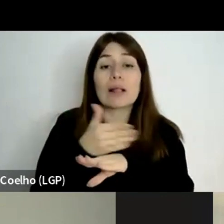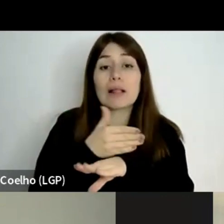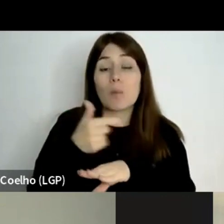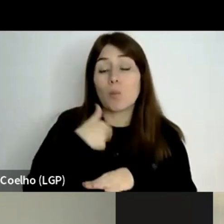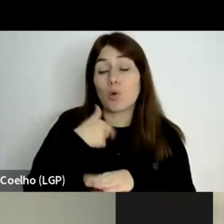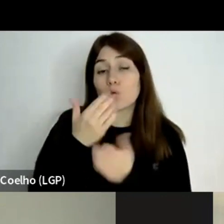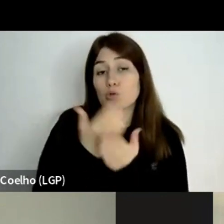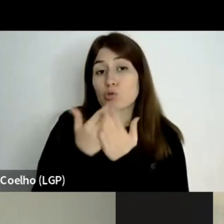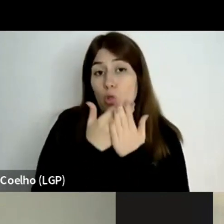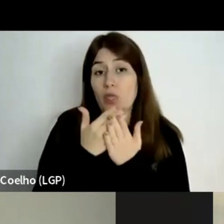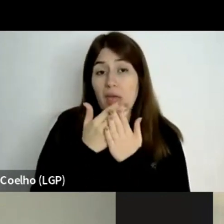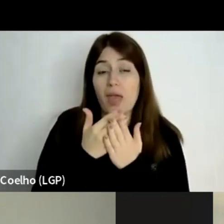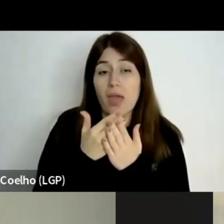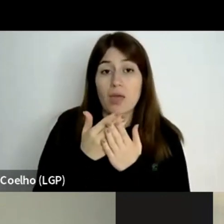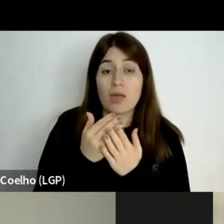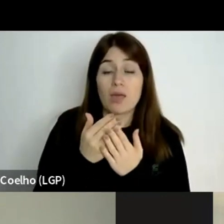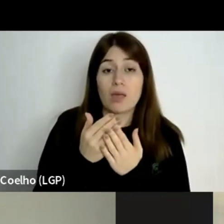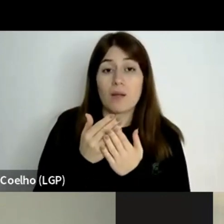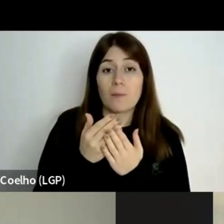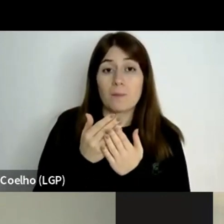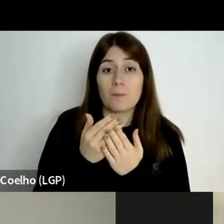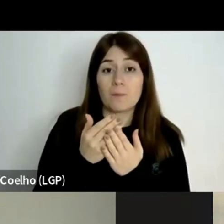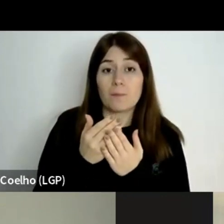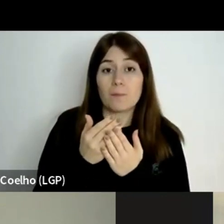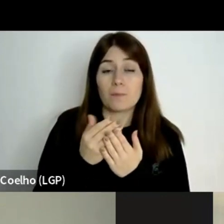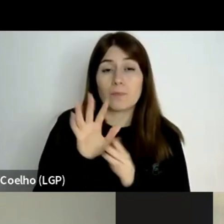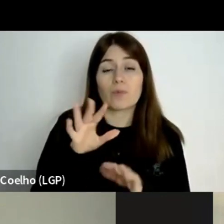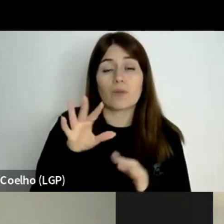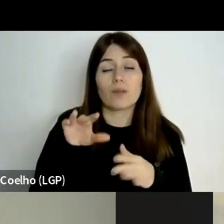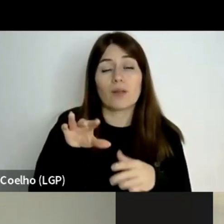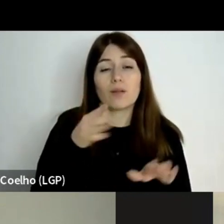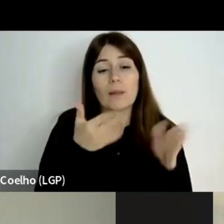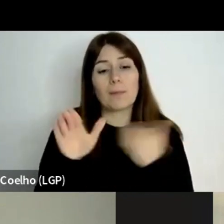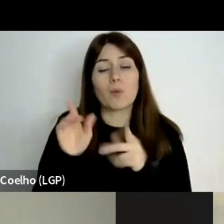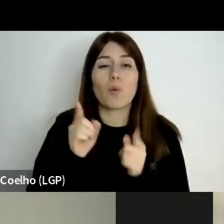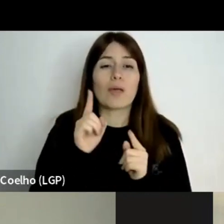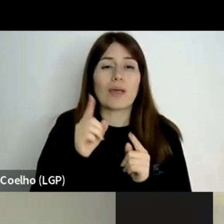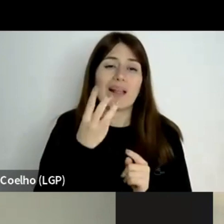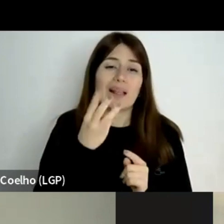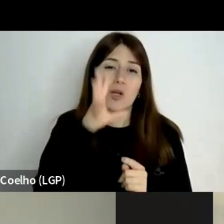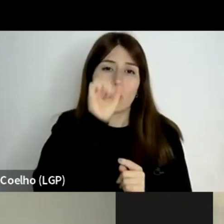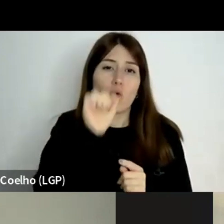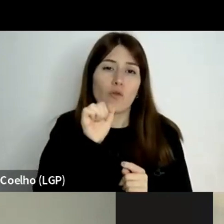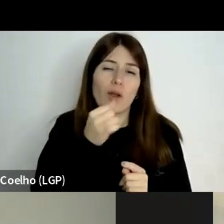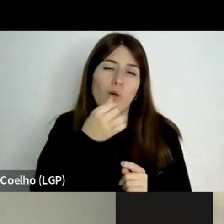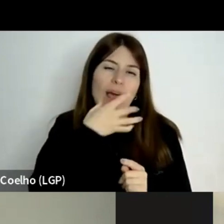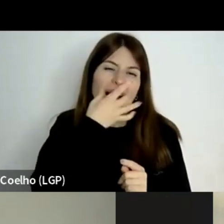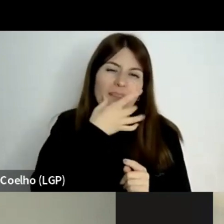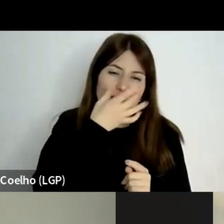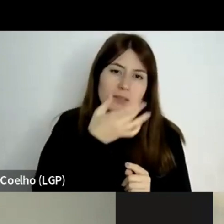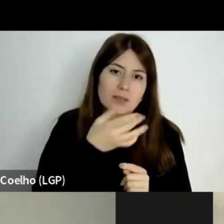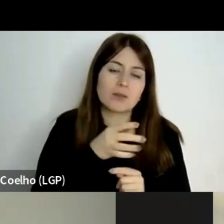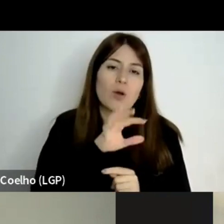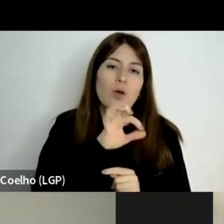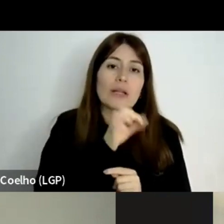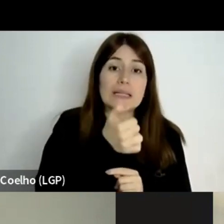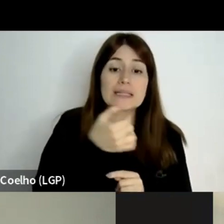dos três governos, Cavaco Silva, do período 85 a 95.